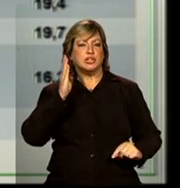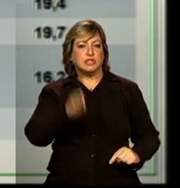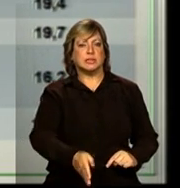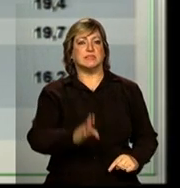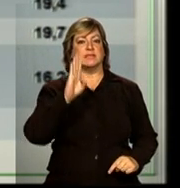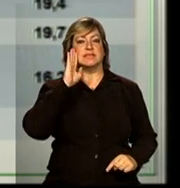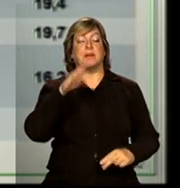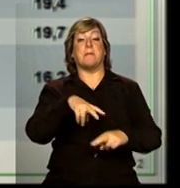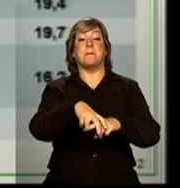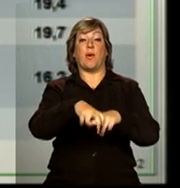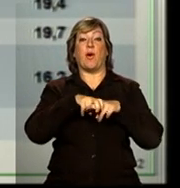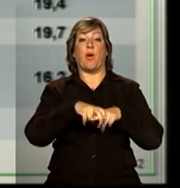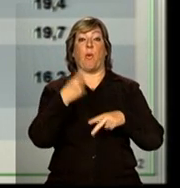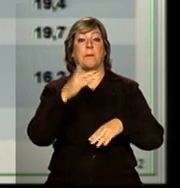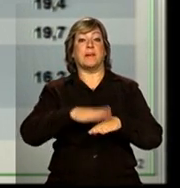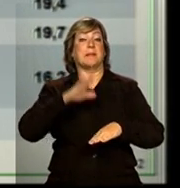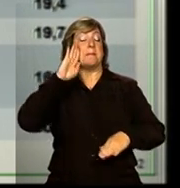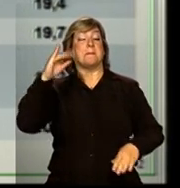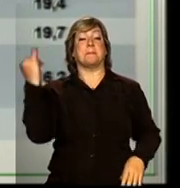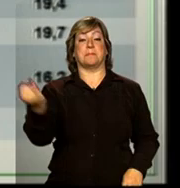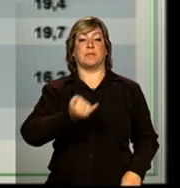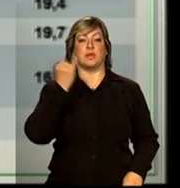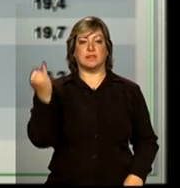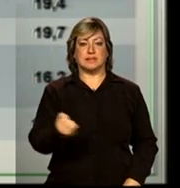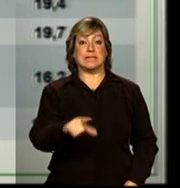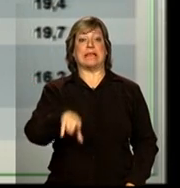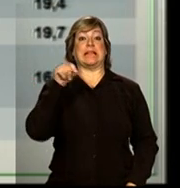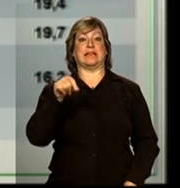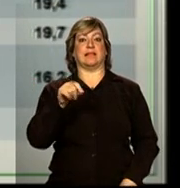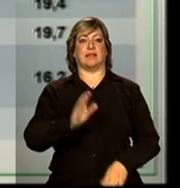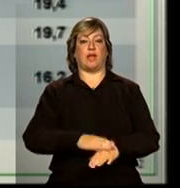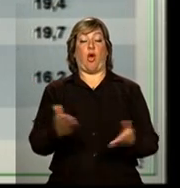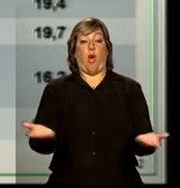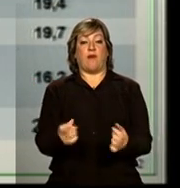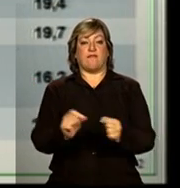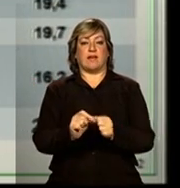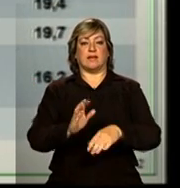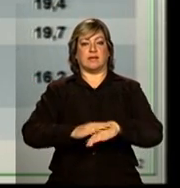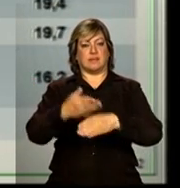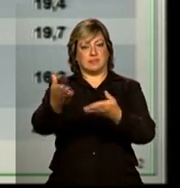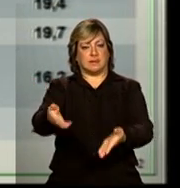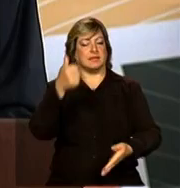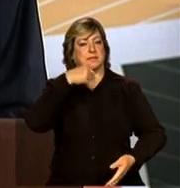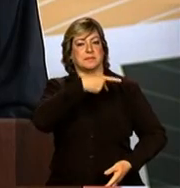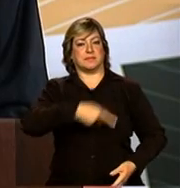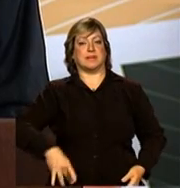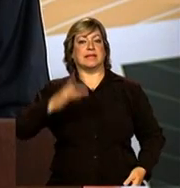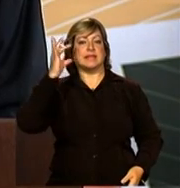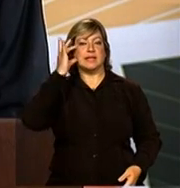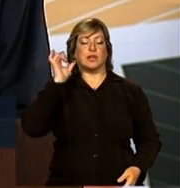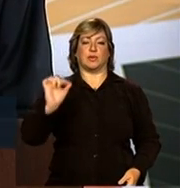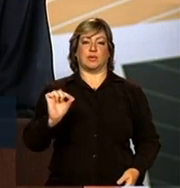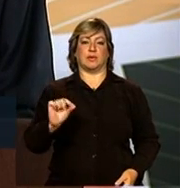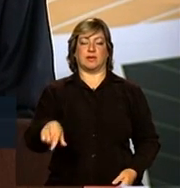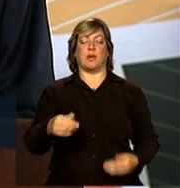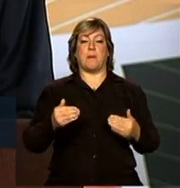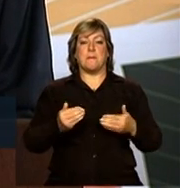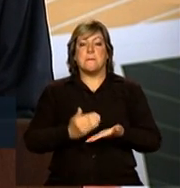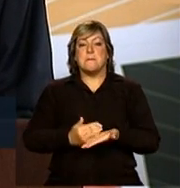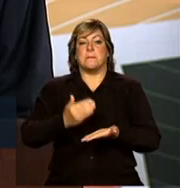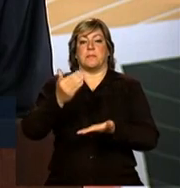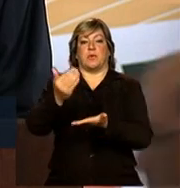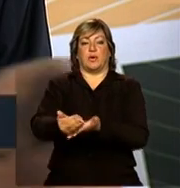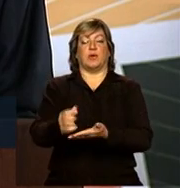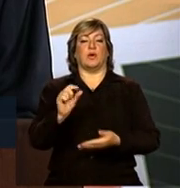de uma das mais importantes decisões hoje adotadas por Vossa Excelência, a prorrogação